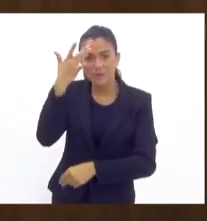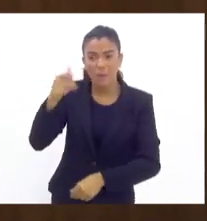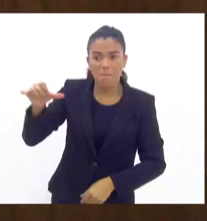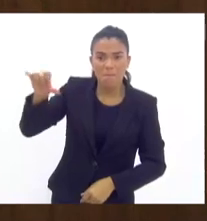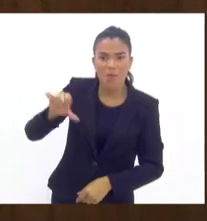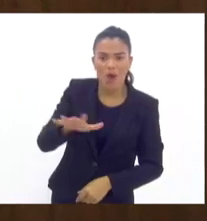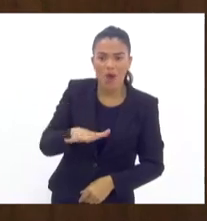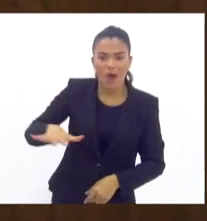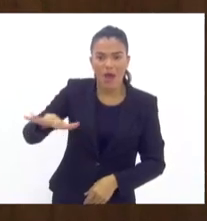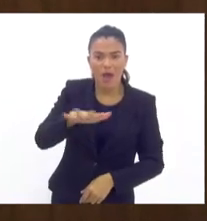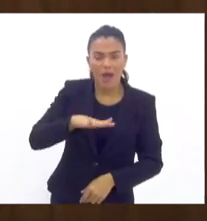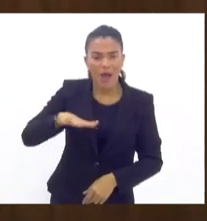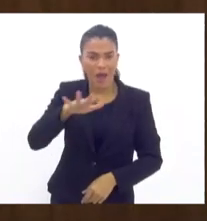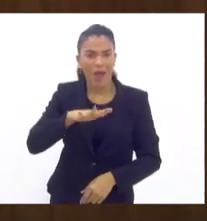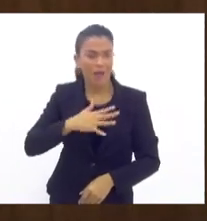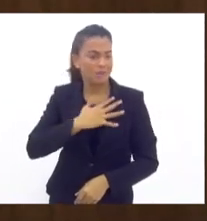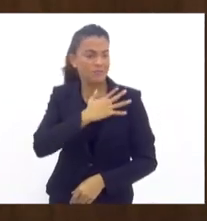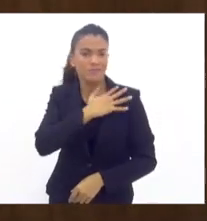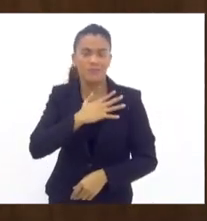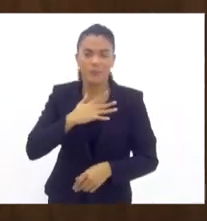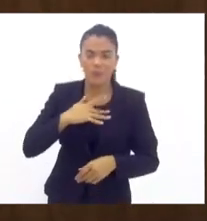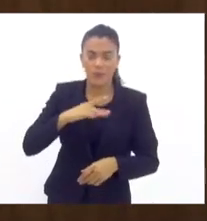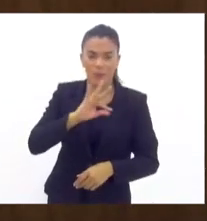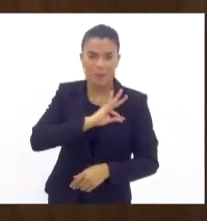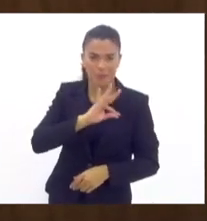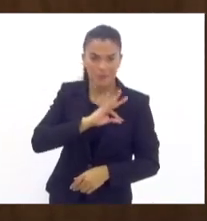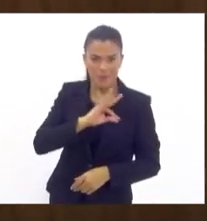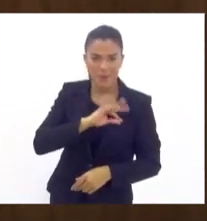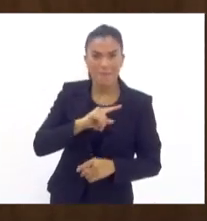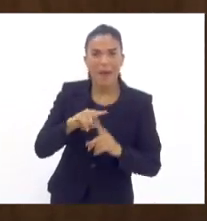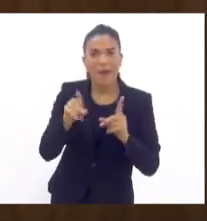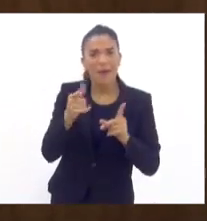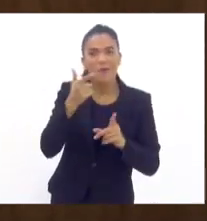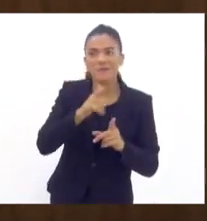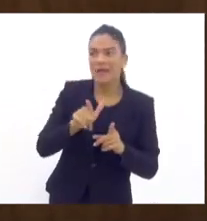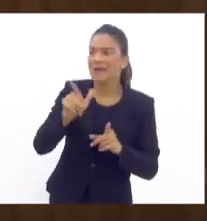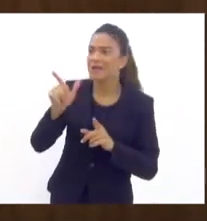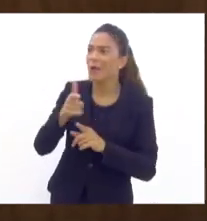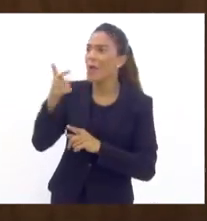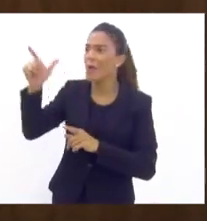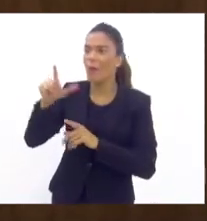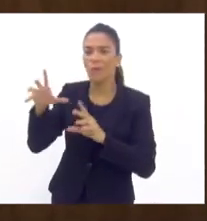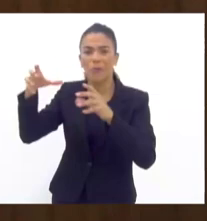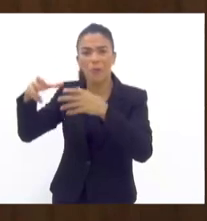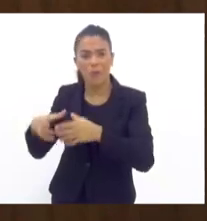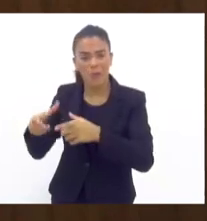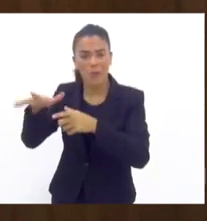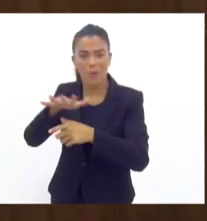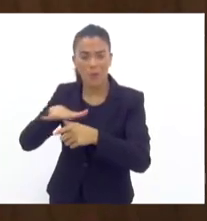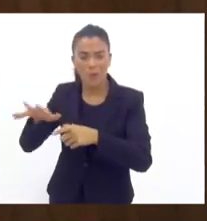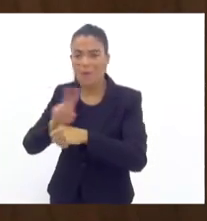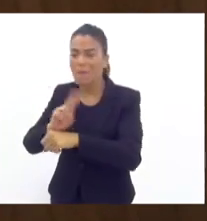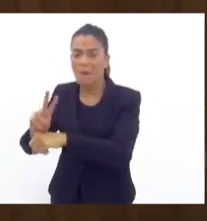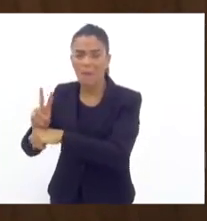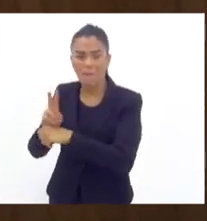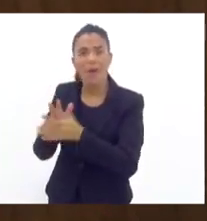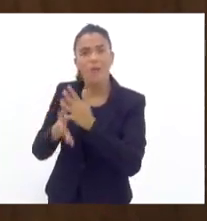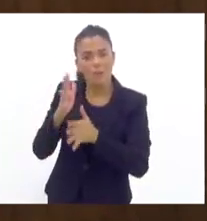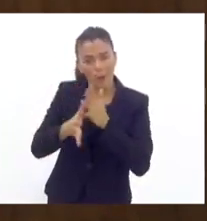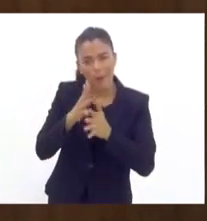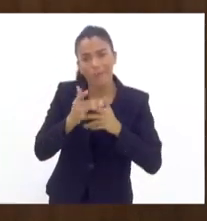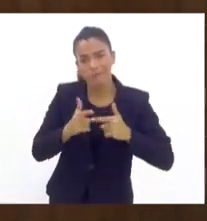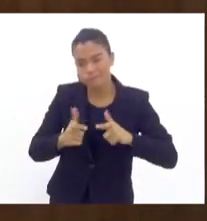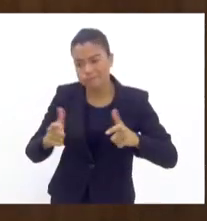a área de um batalhão, ganha de presente para comandar a área de outro batalhão e continuar piorando, levando o caos para onde ele passa. Muito obrigado a todos.